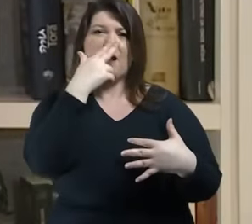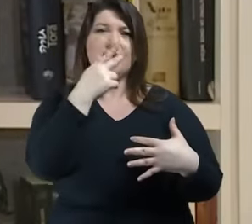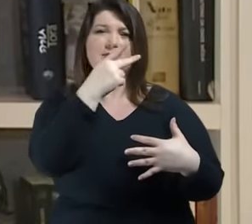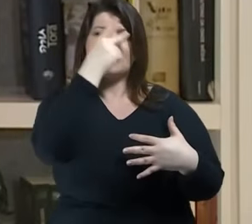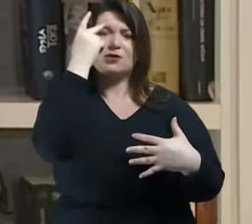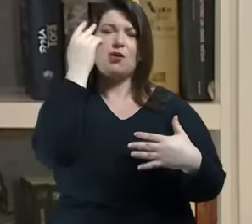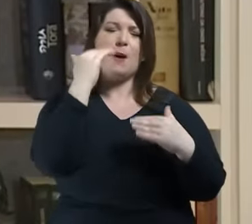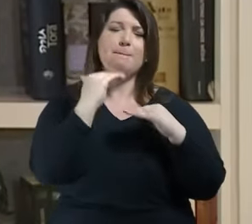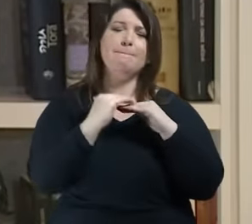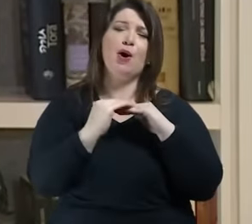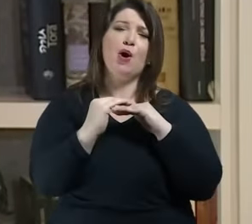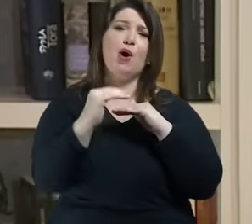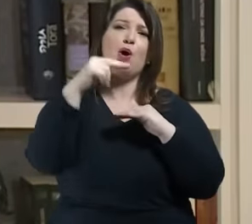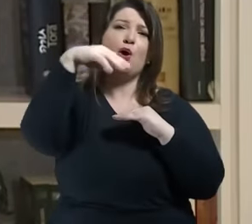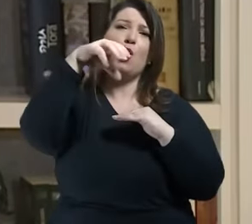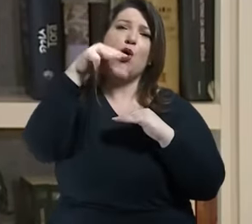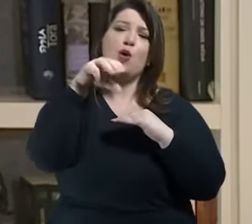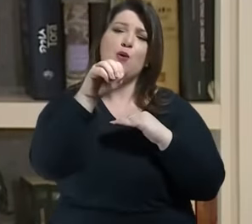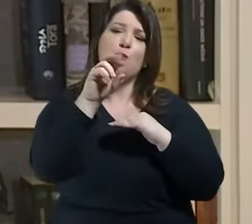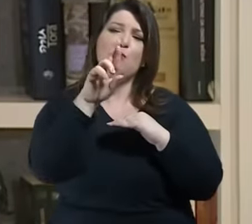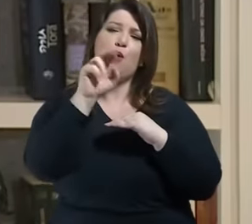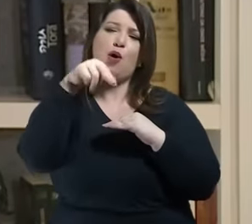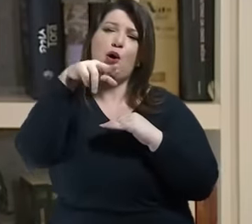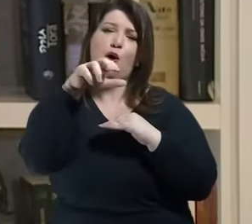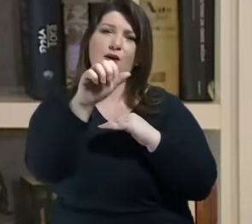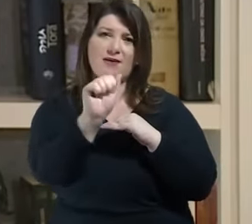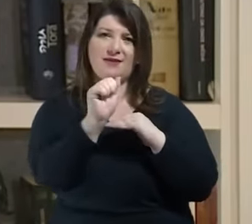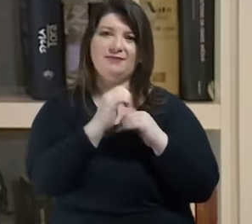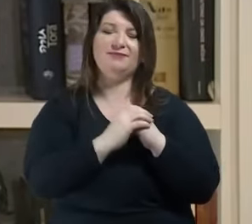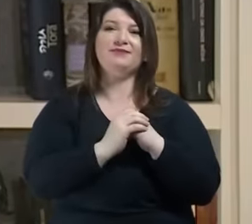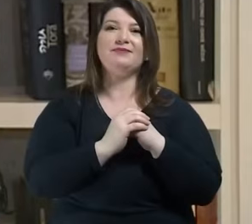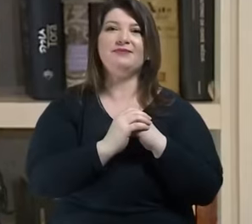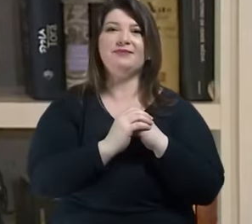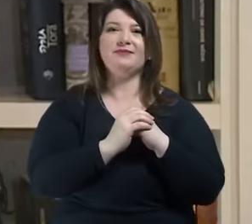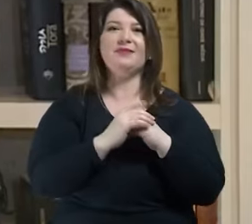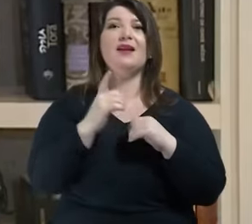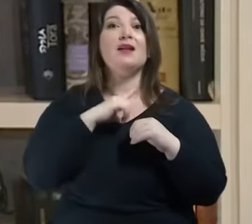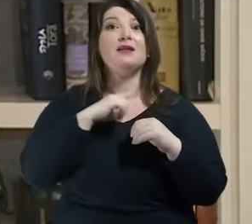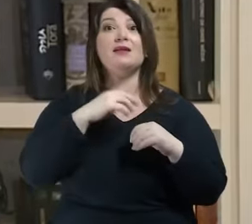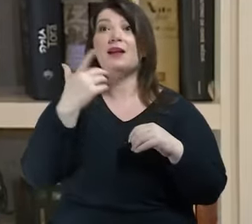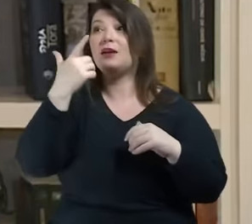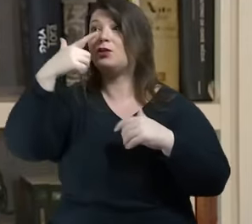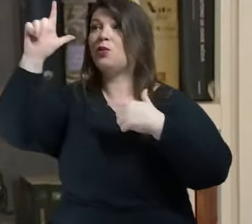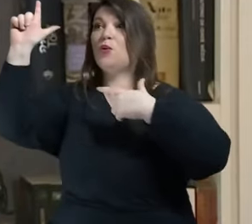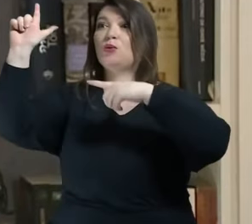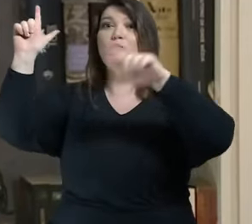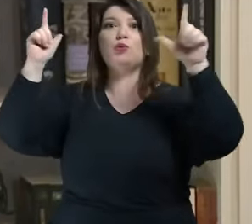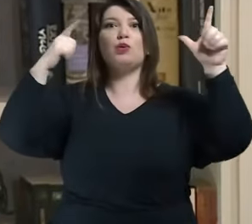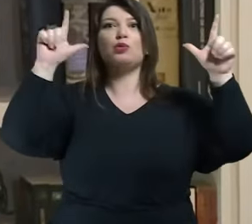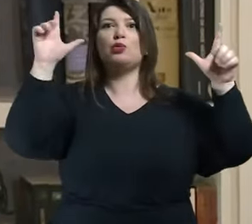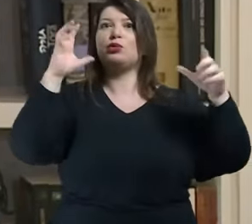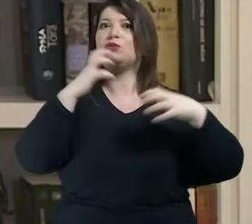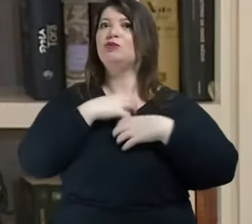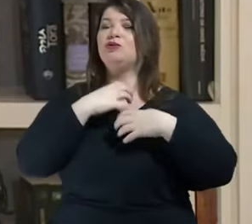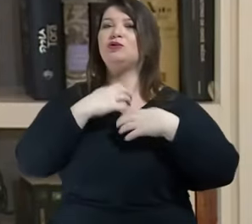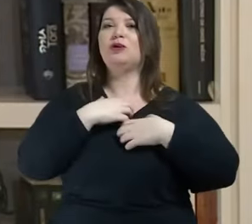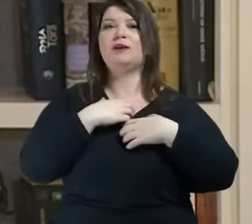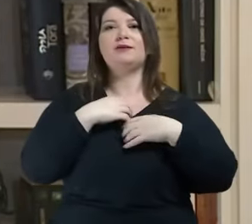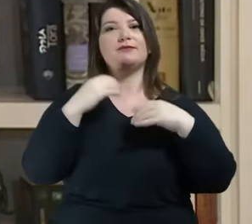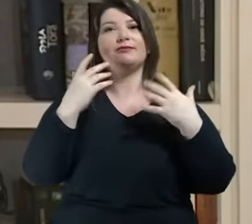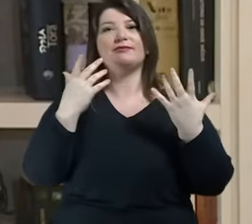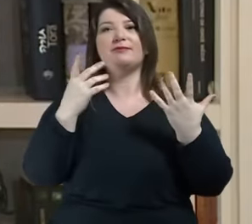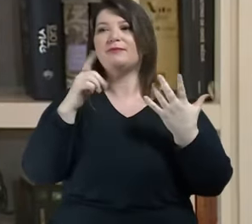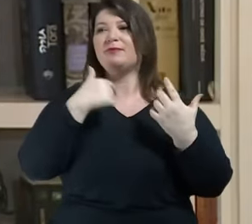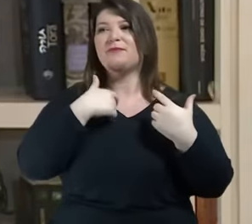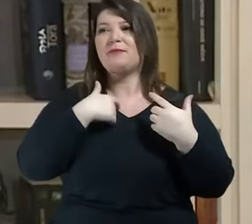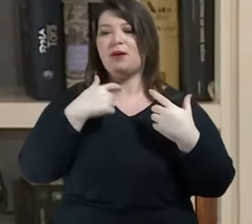jovens que se quer conhecer um outro mundo que há outras maneiras de eu dirigir a minha libido não necessariamente para